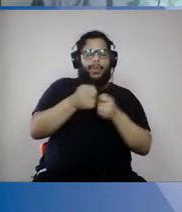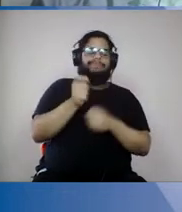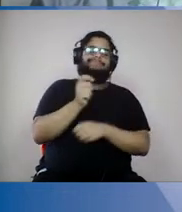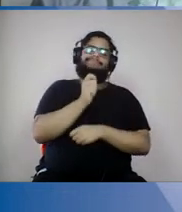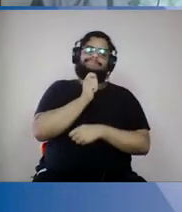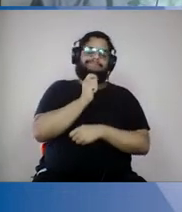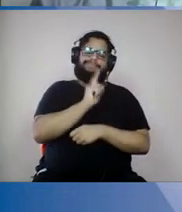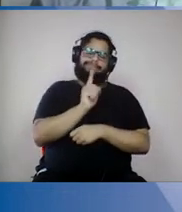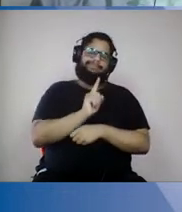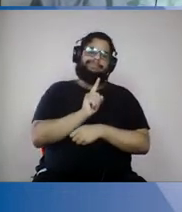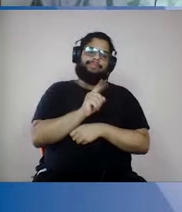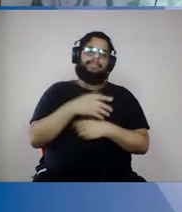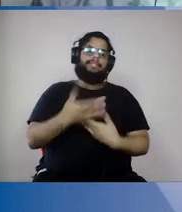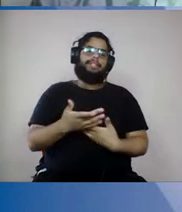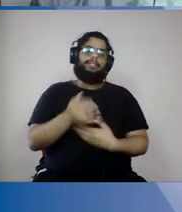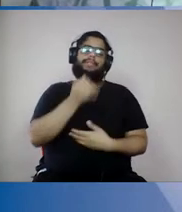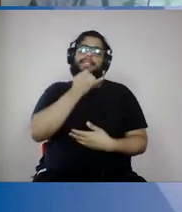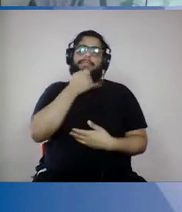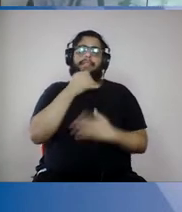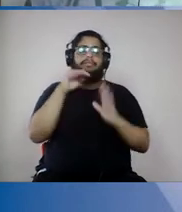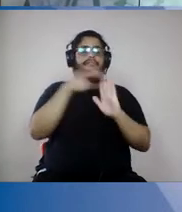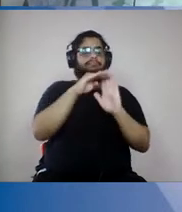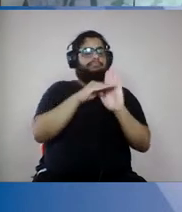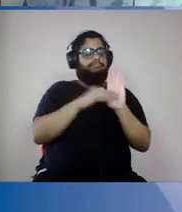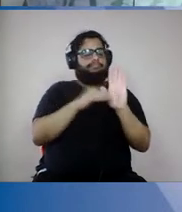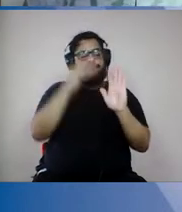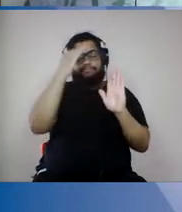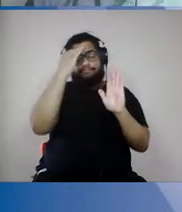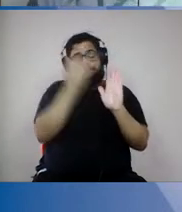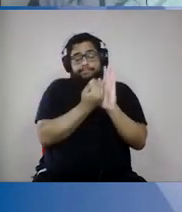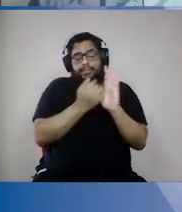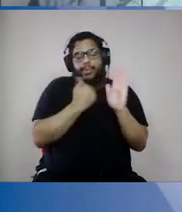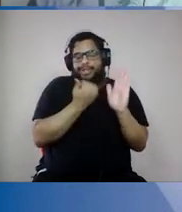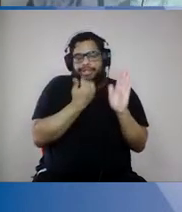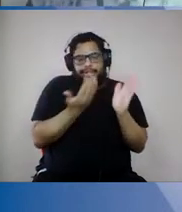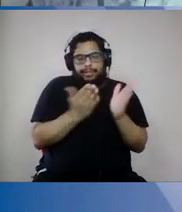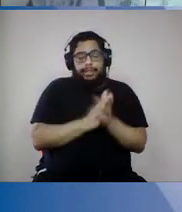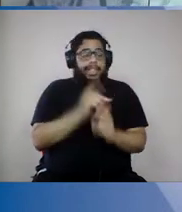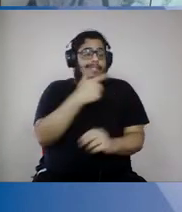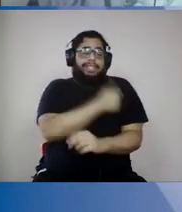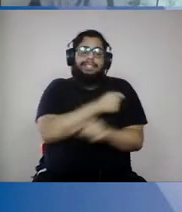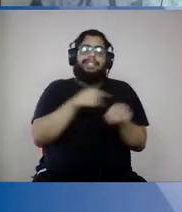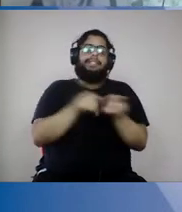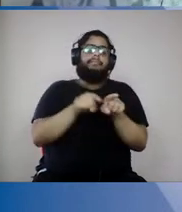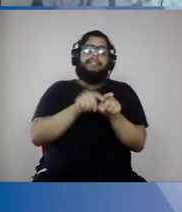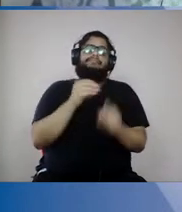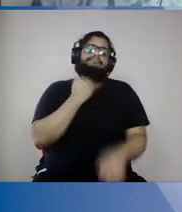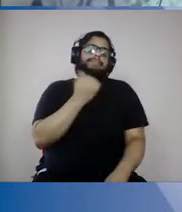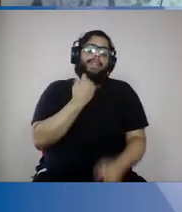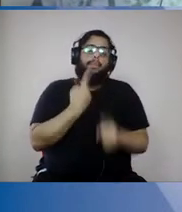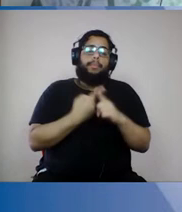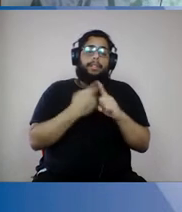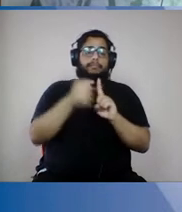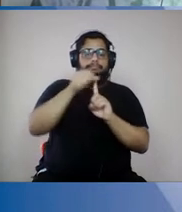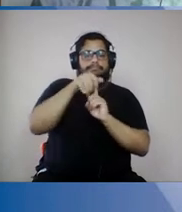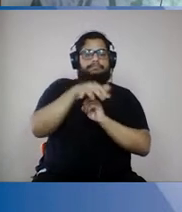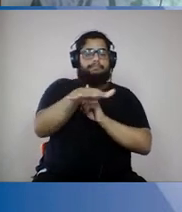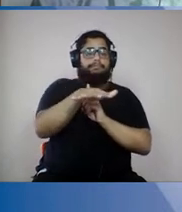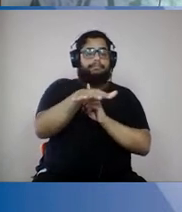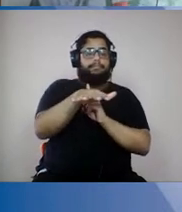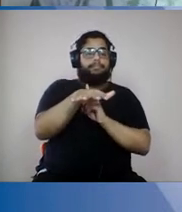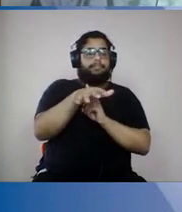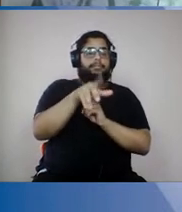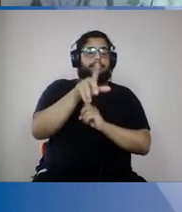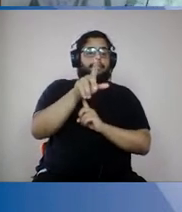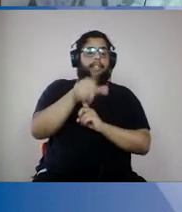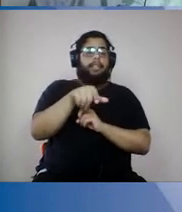controlada, essas medidas perdem eficiência. Inclusive, a vacina também perde eficiência, porque a transmissão desse jeito, ela